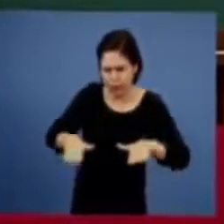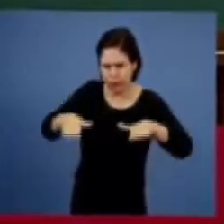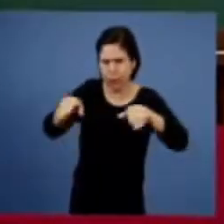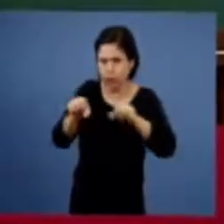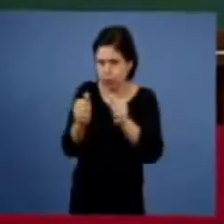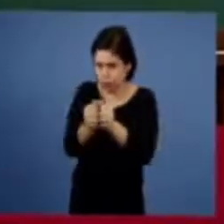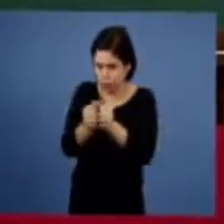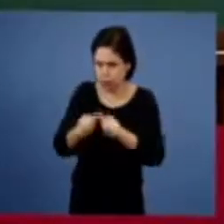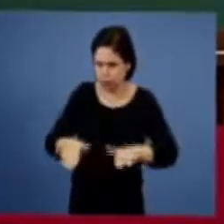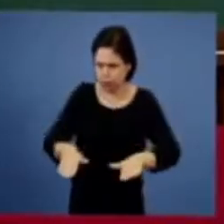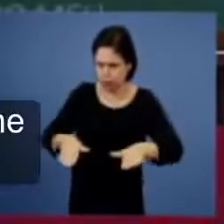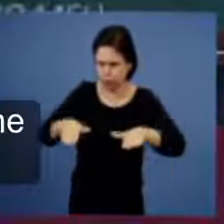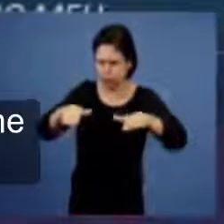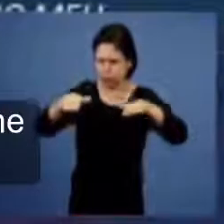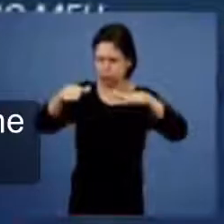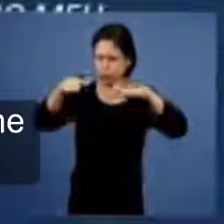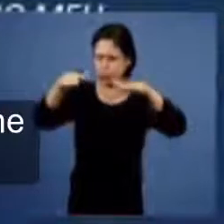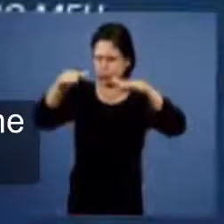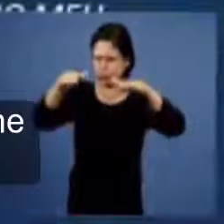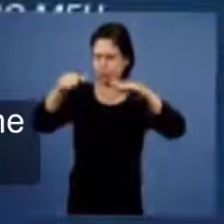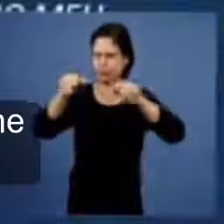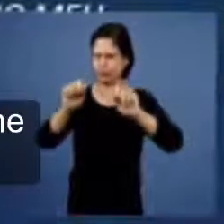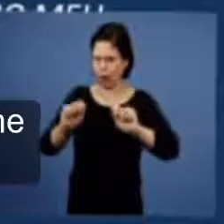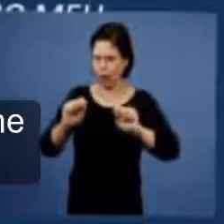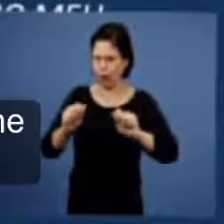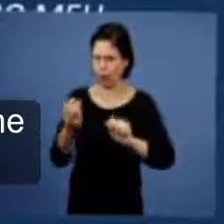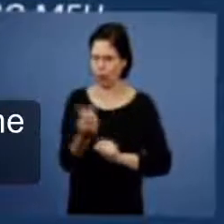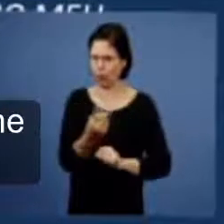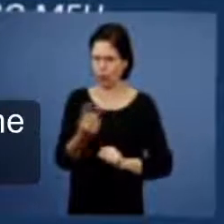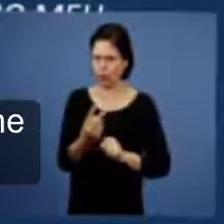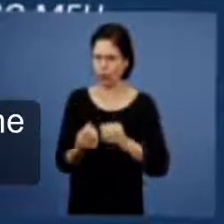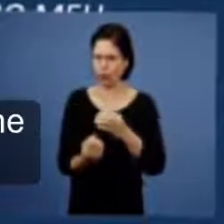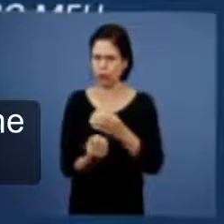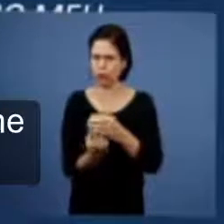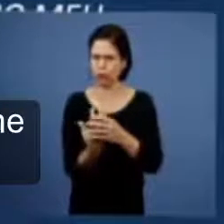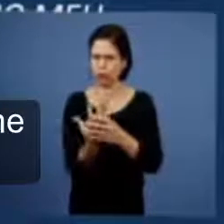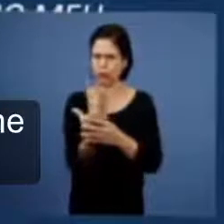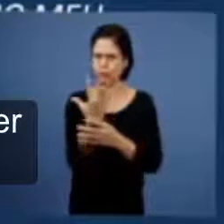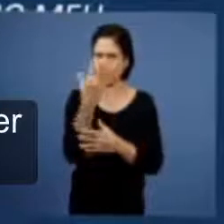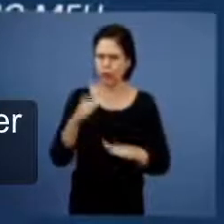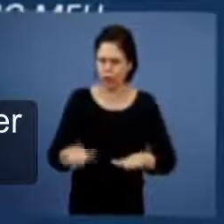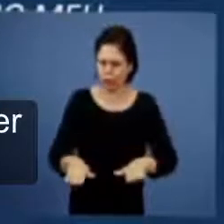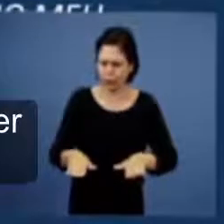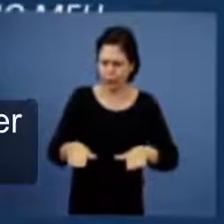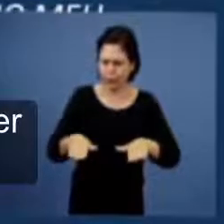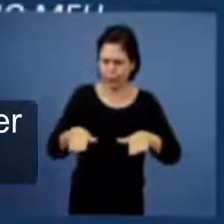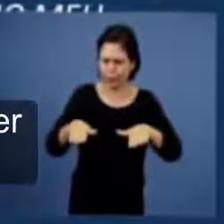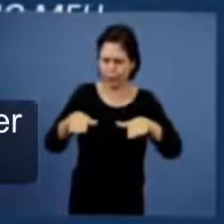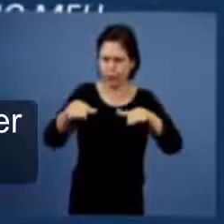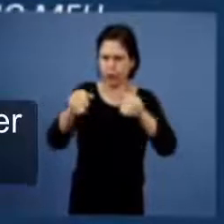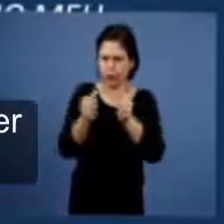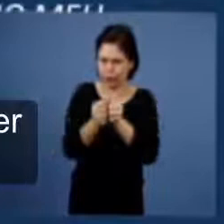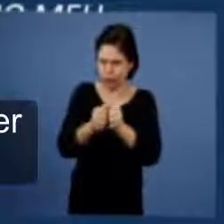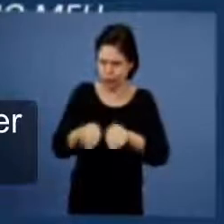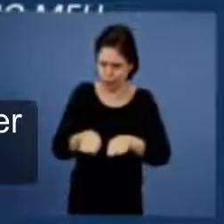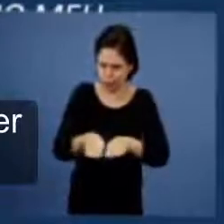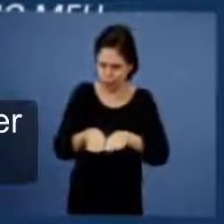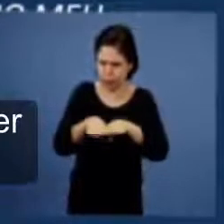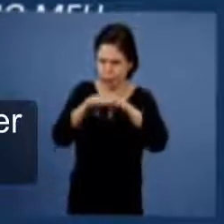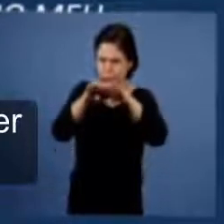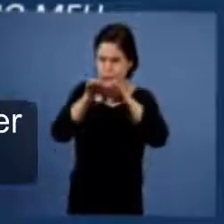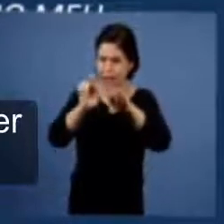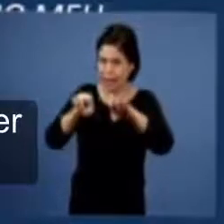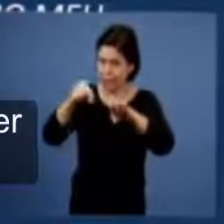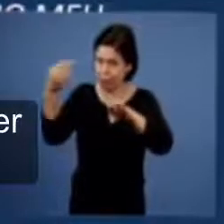ceifa, perdão, deixai crescer ambos juntos até a ceifa, e por ocasião da ceifa, direi aos